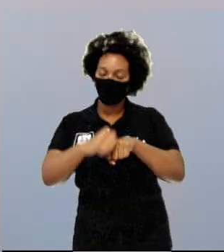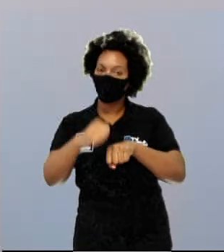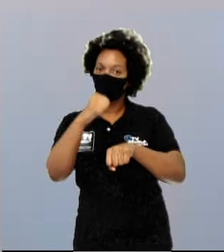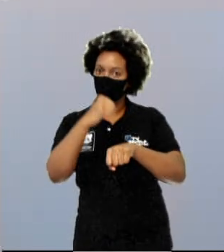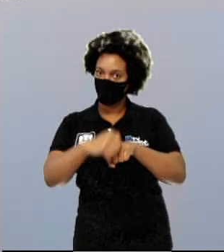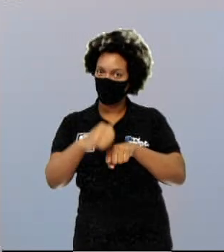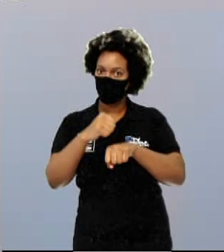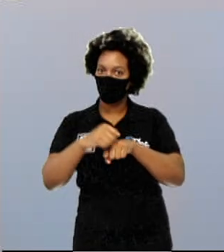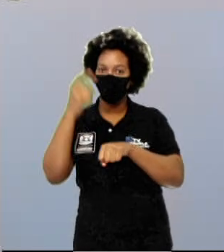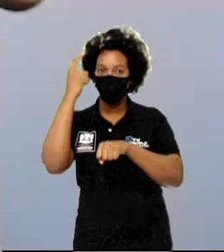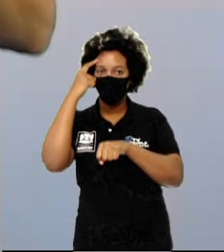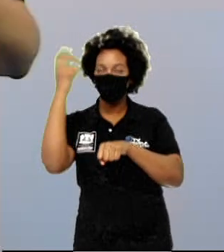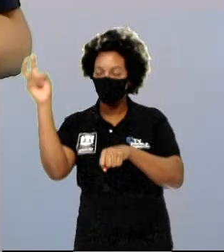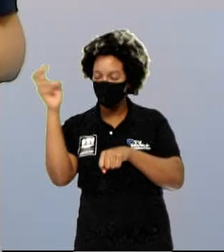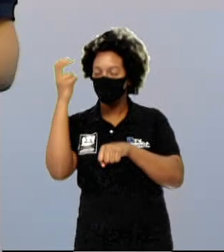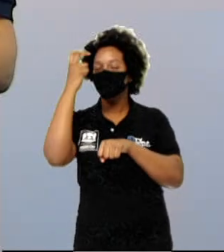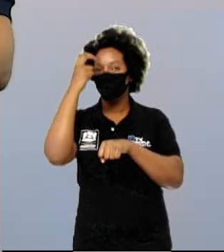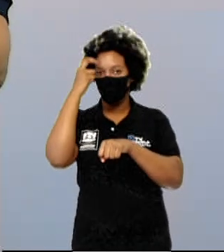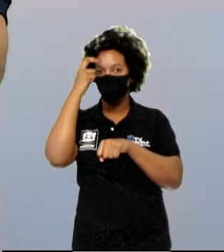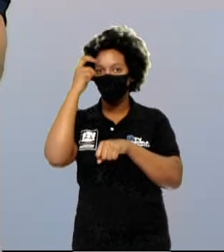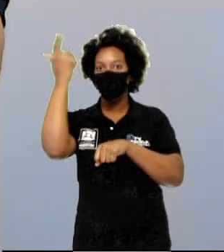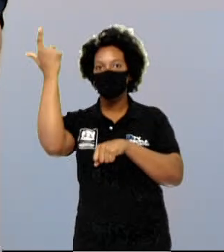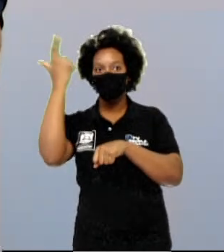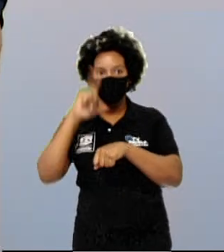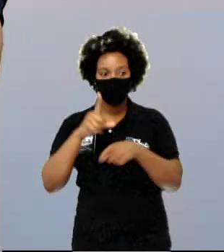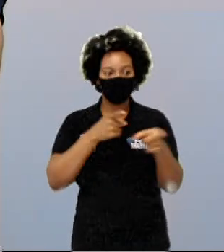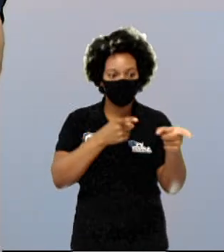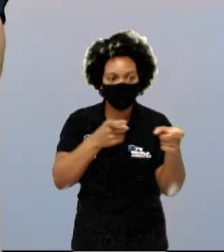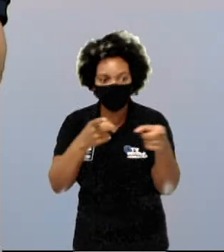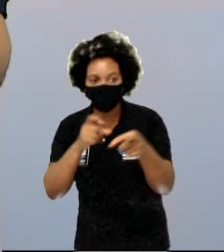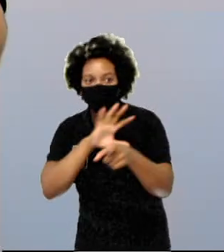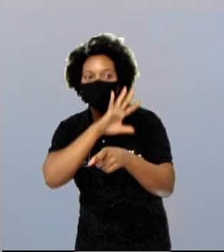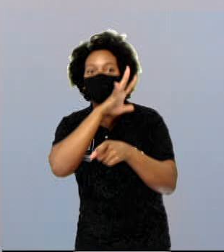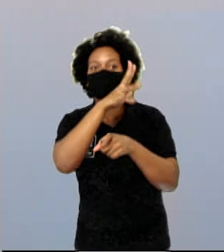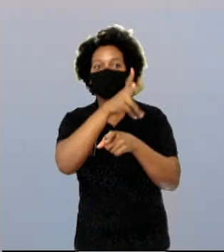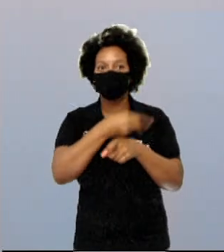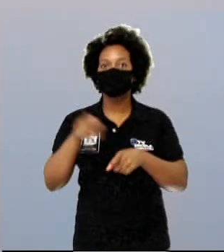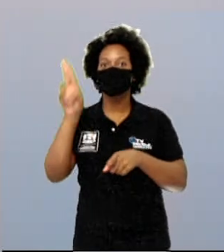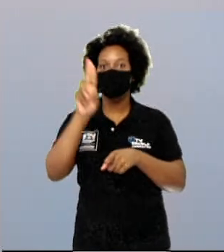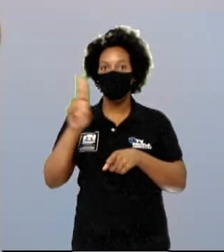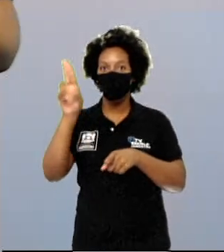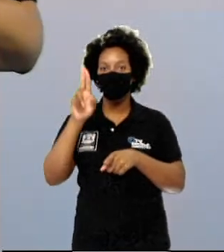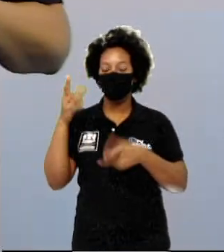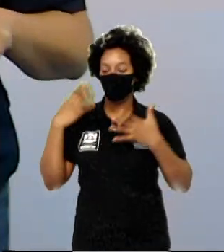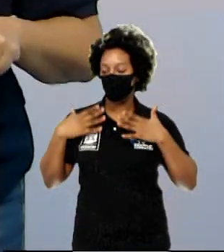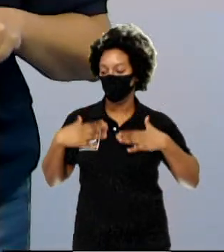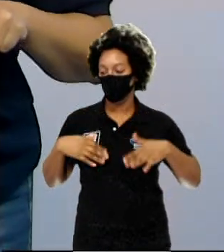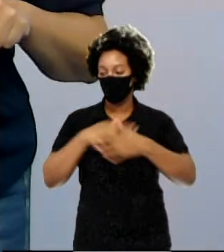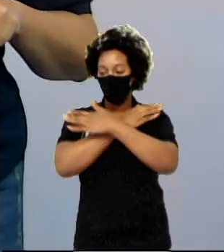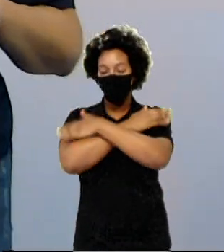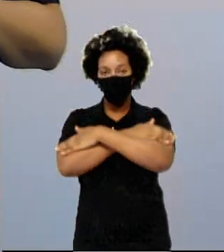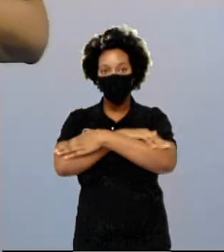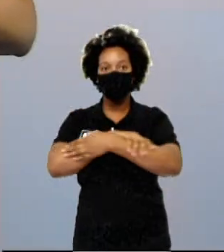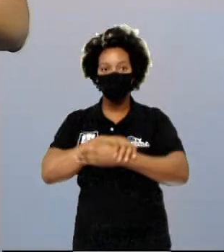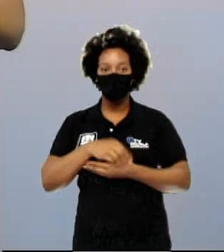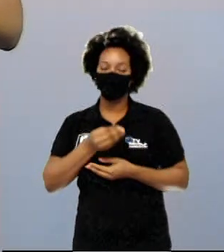um cérebro inteligente, conseguia caçar os animais e usar a sua pele para sobreviver.